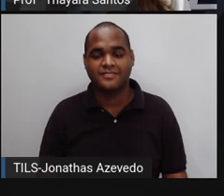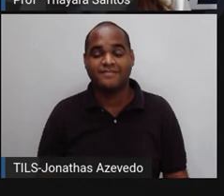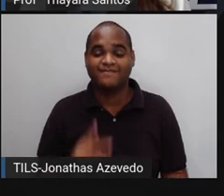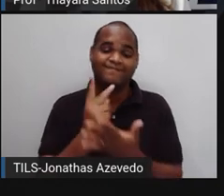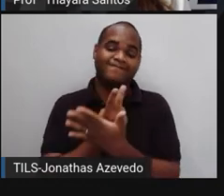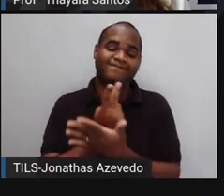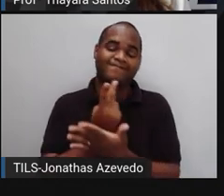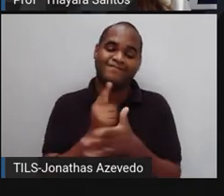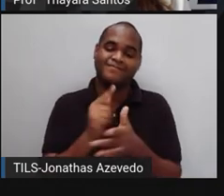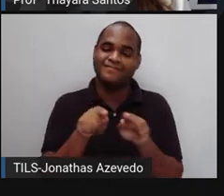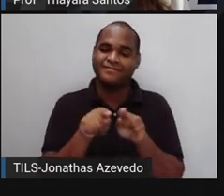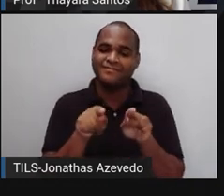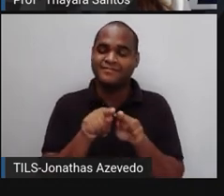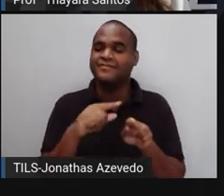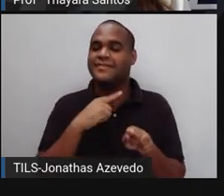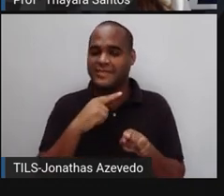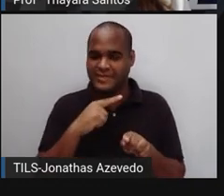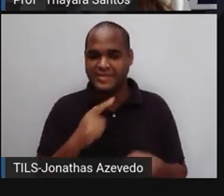Errei também essa questão.